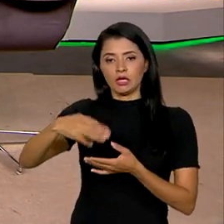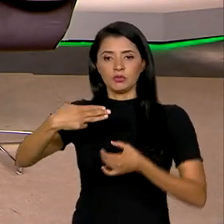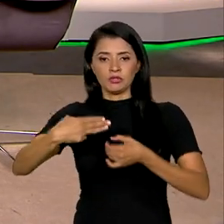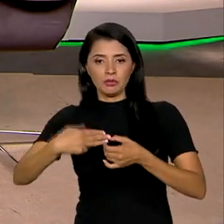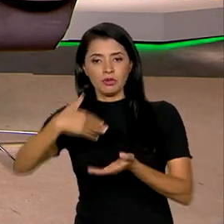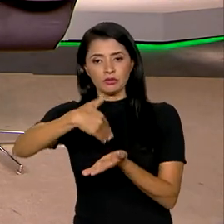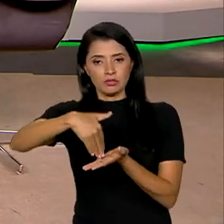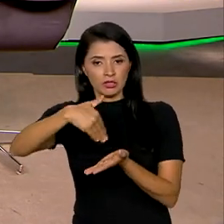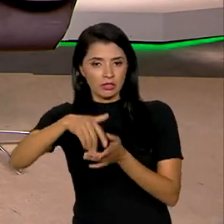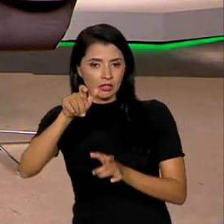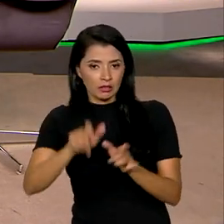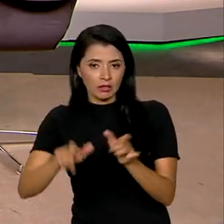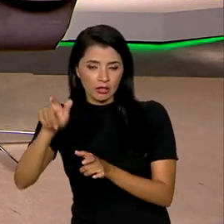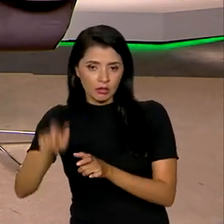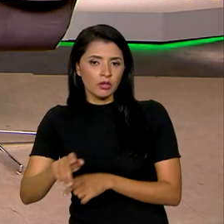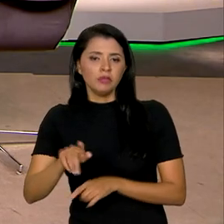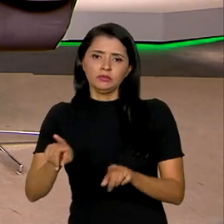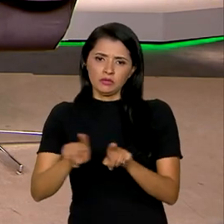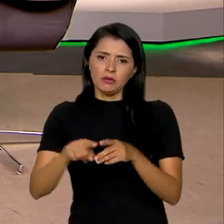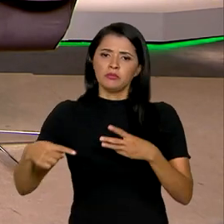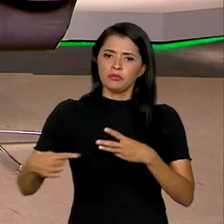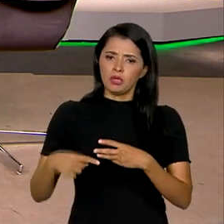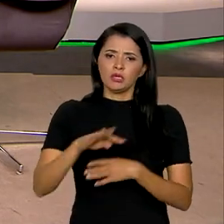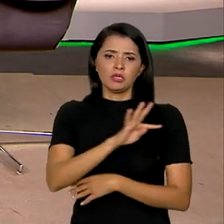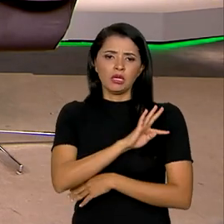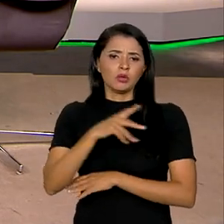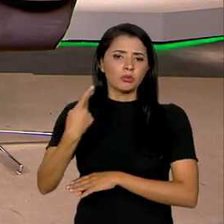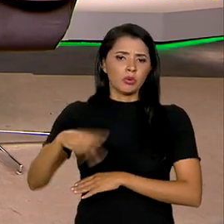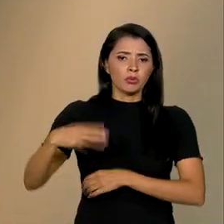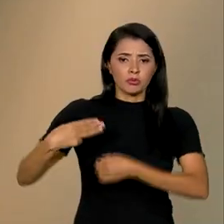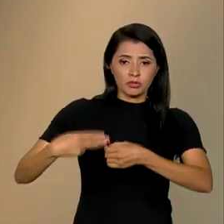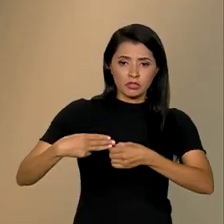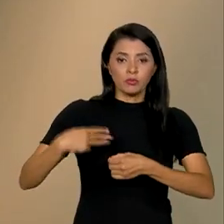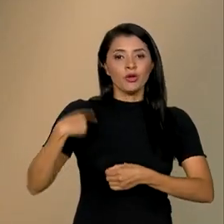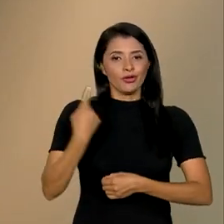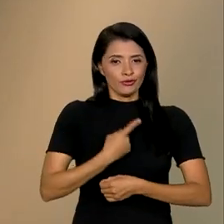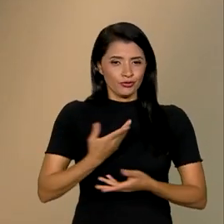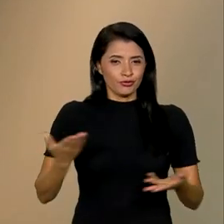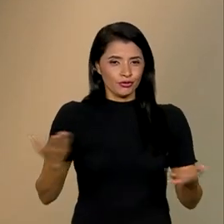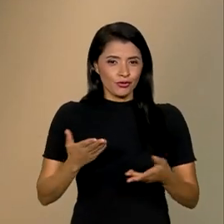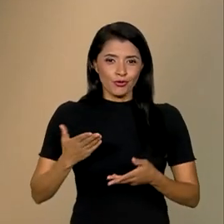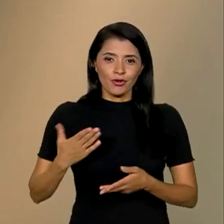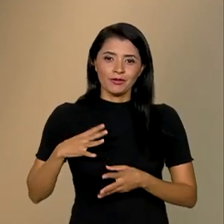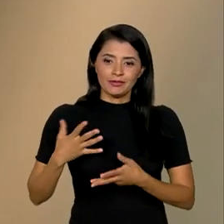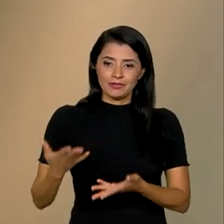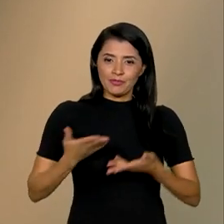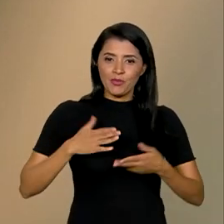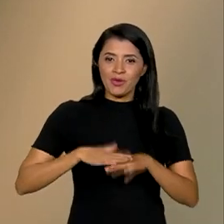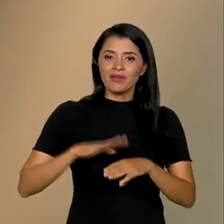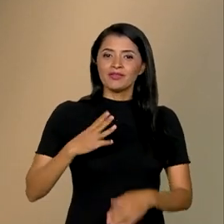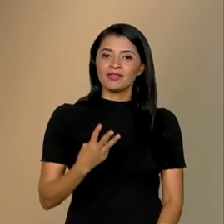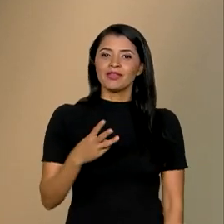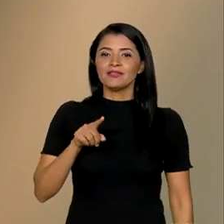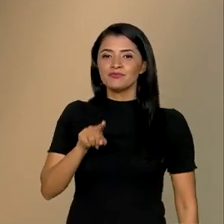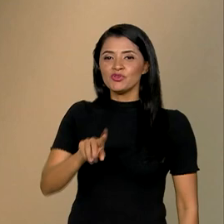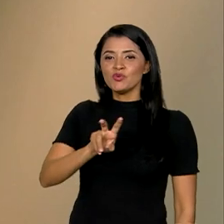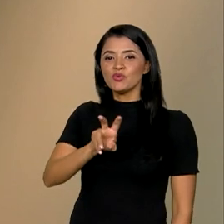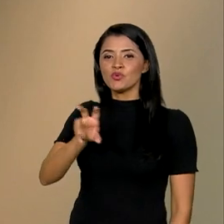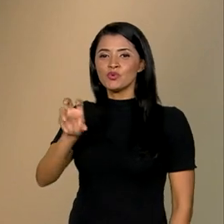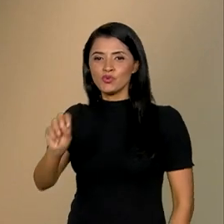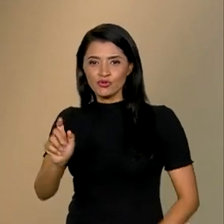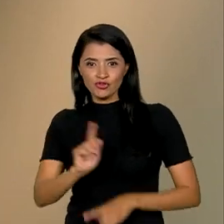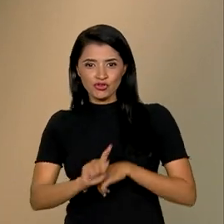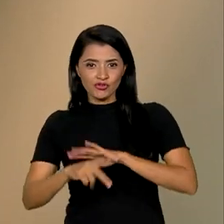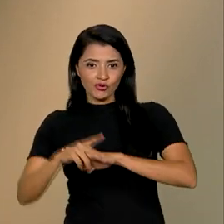secretárias e técnicos dos municípios. Nós recebemos mais de 3.500 gestores